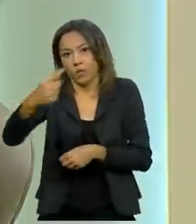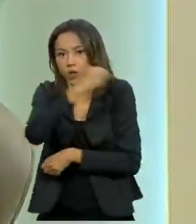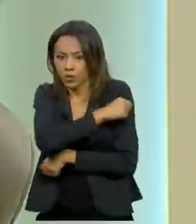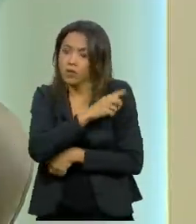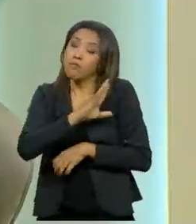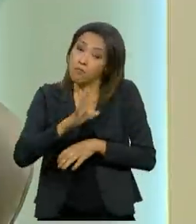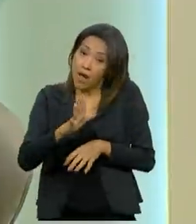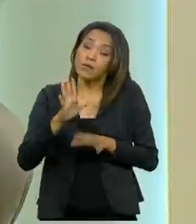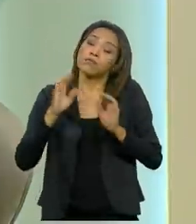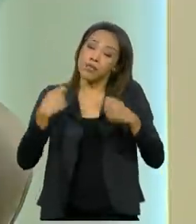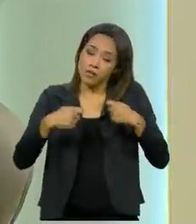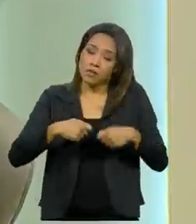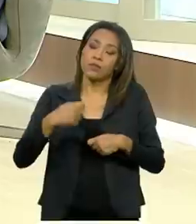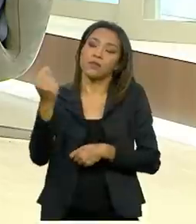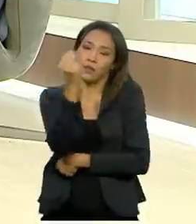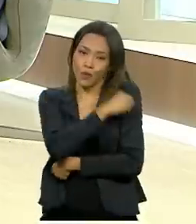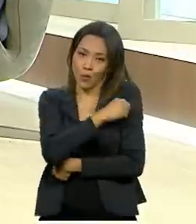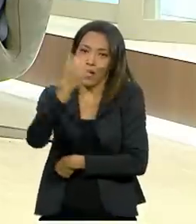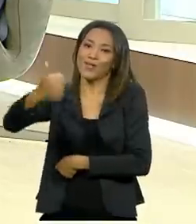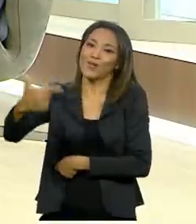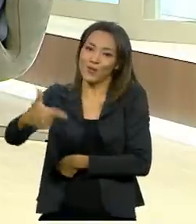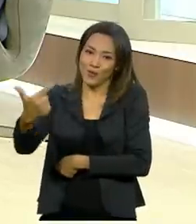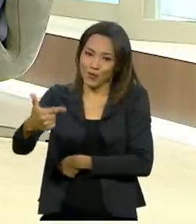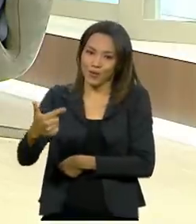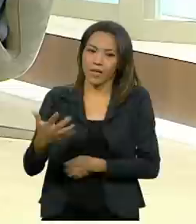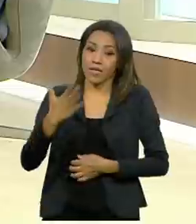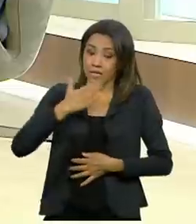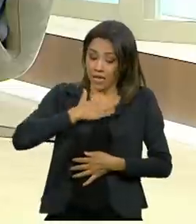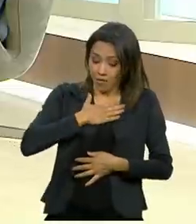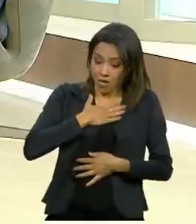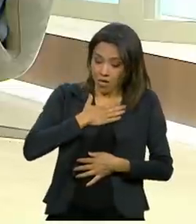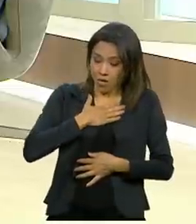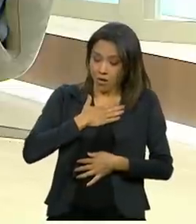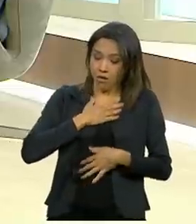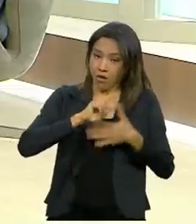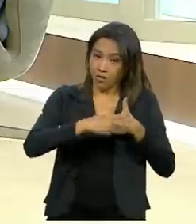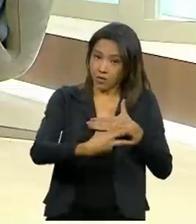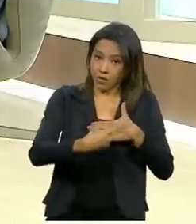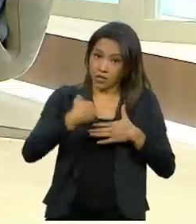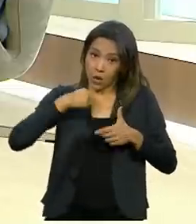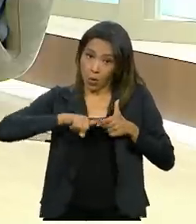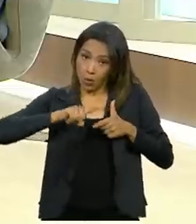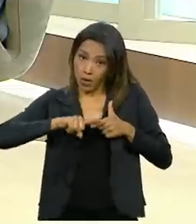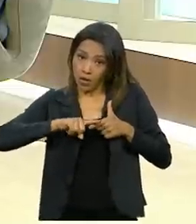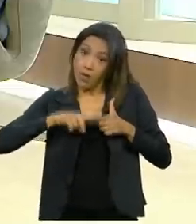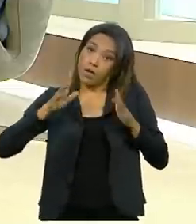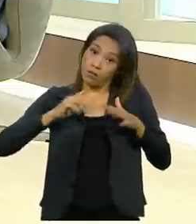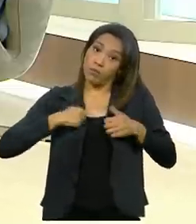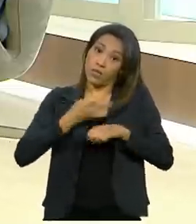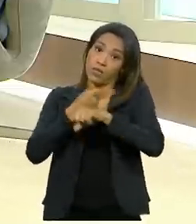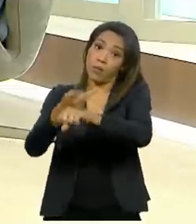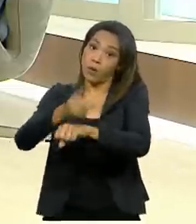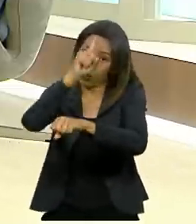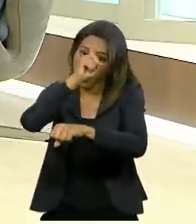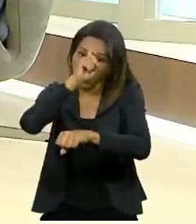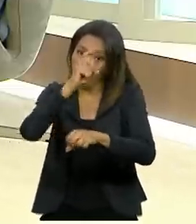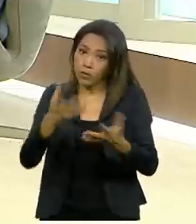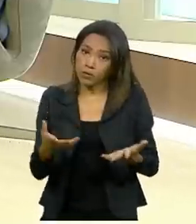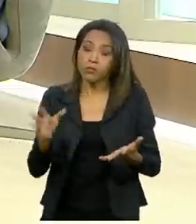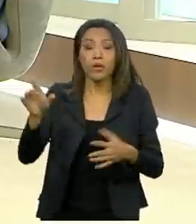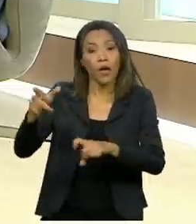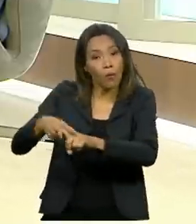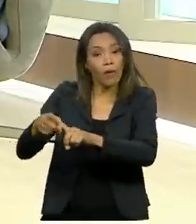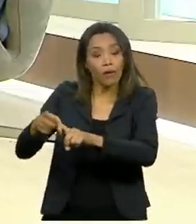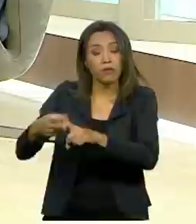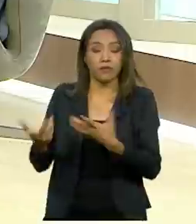tomar a segunda dose. Para tirar a dúvida se a minha reação é algum problema, eu tenho que ir no posto, porque também tem gestos que pessoas nem vão perguntar, né? É médico, né?